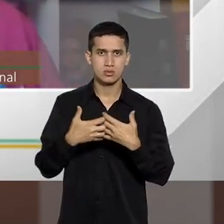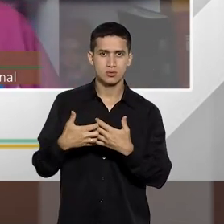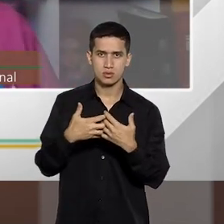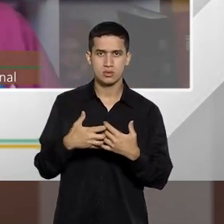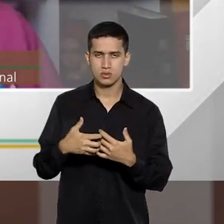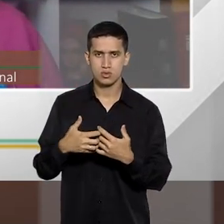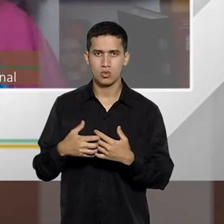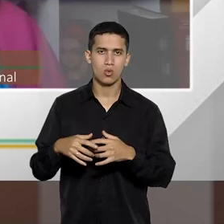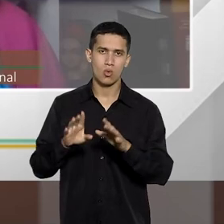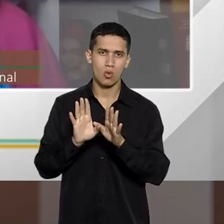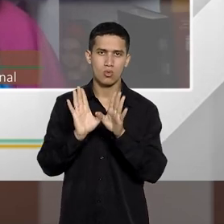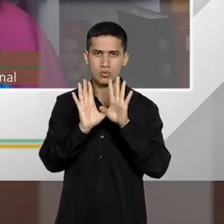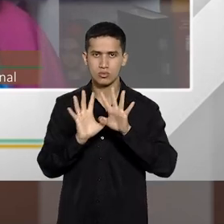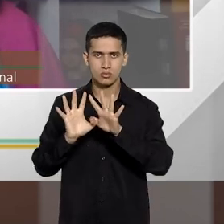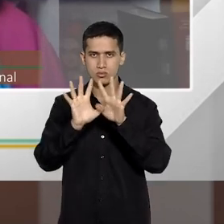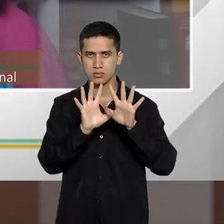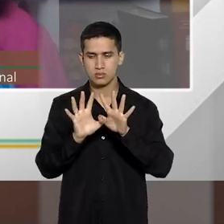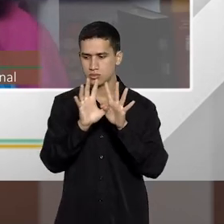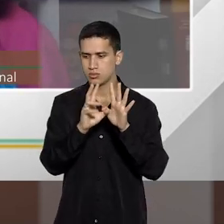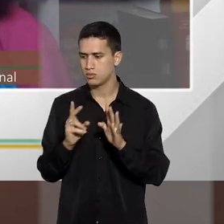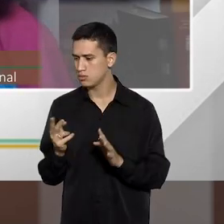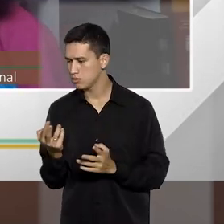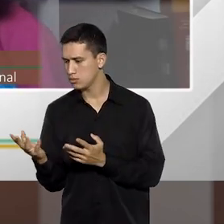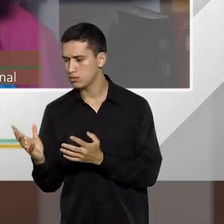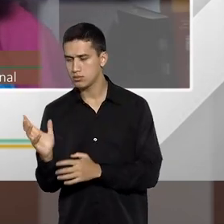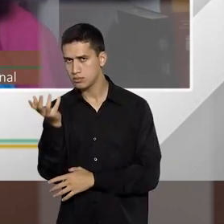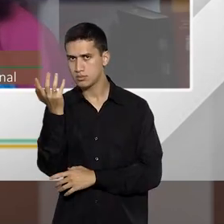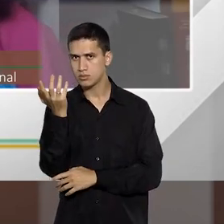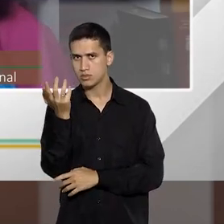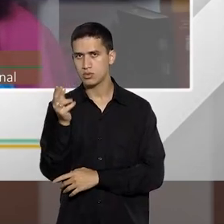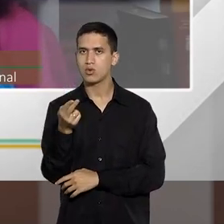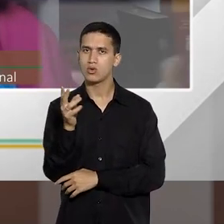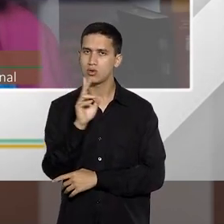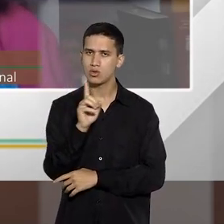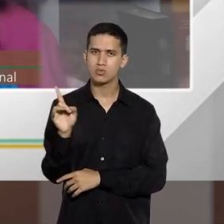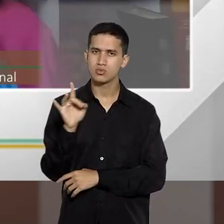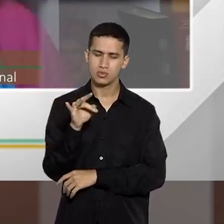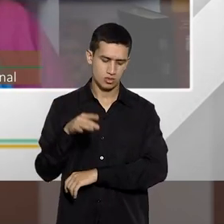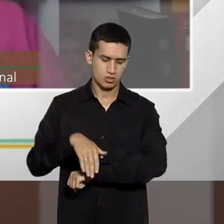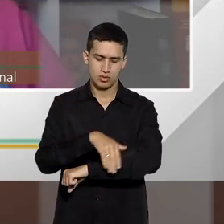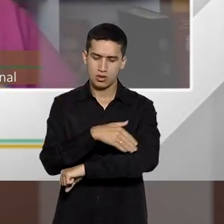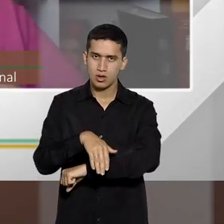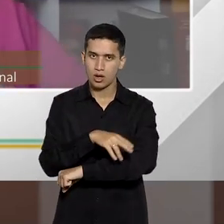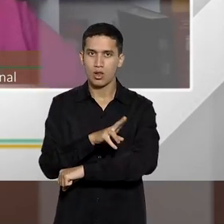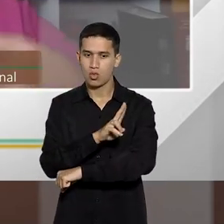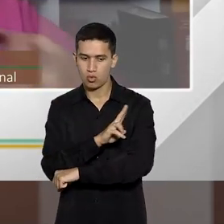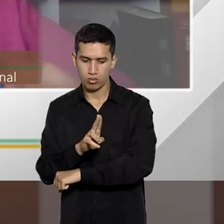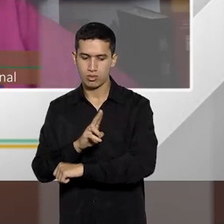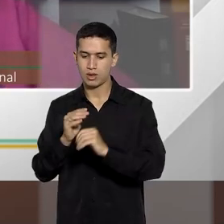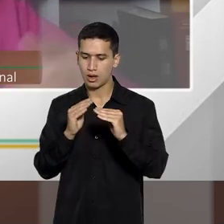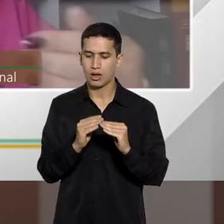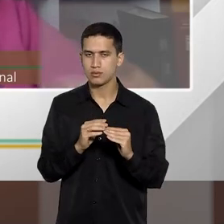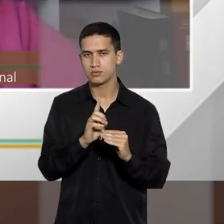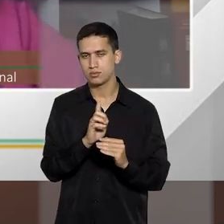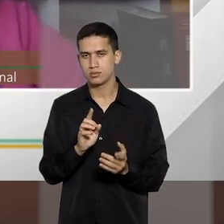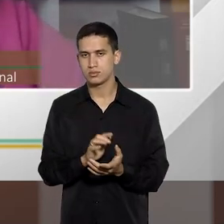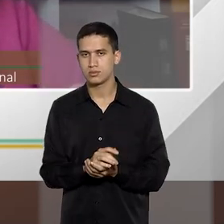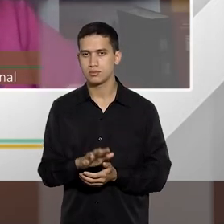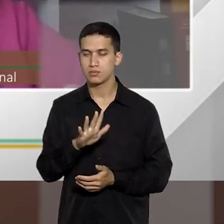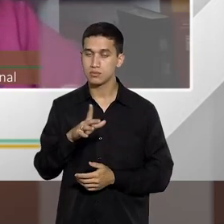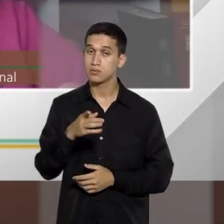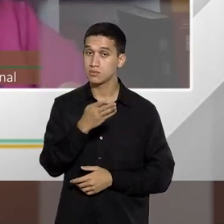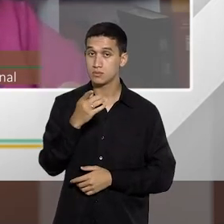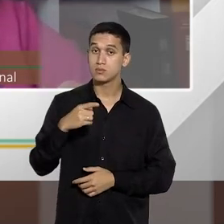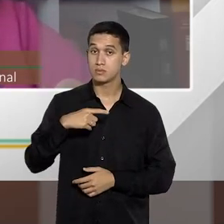Não necessariamente no mesmo endereço, número tal da rua tal, né? Mas o que você tem são,